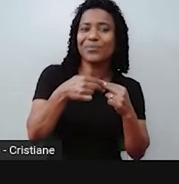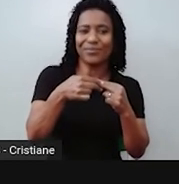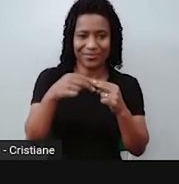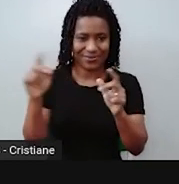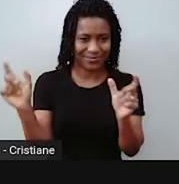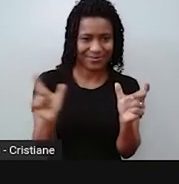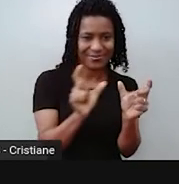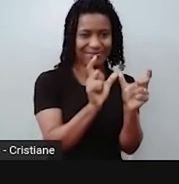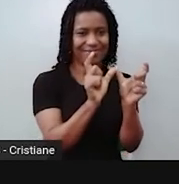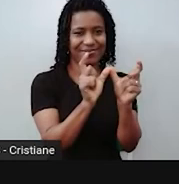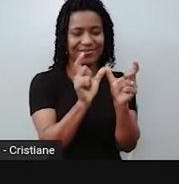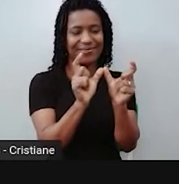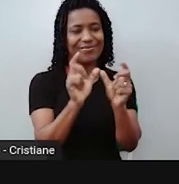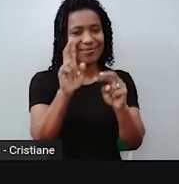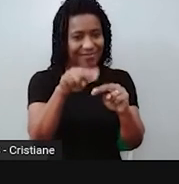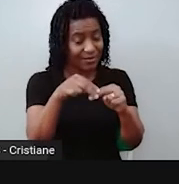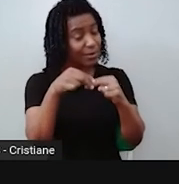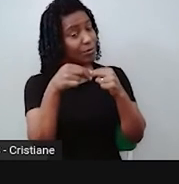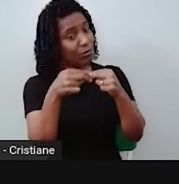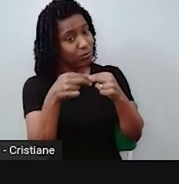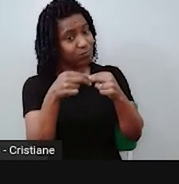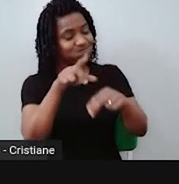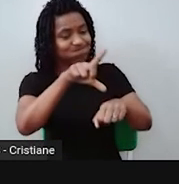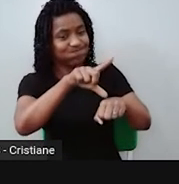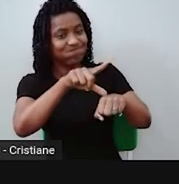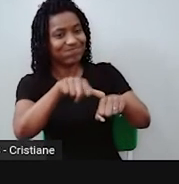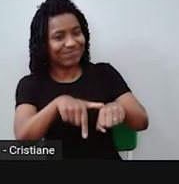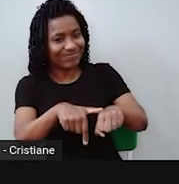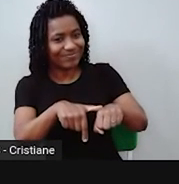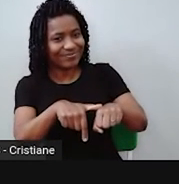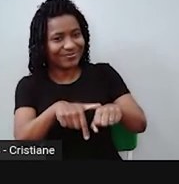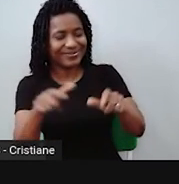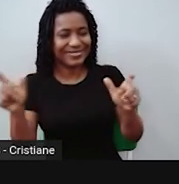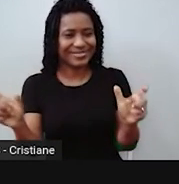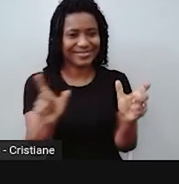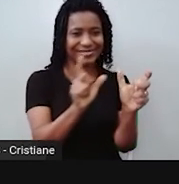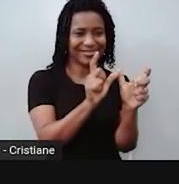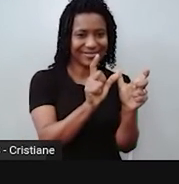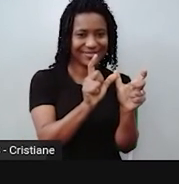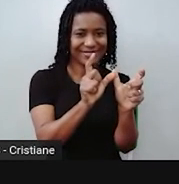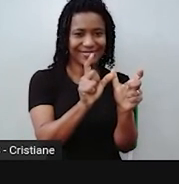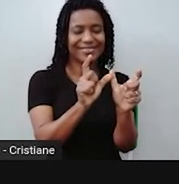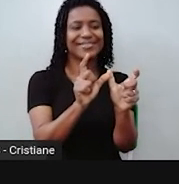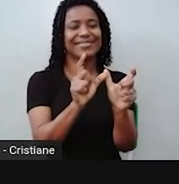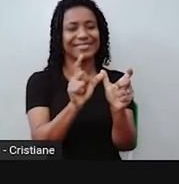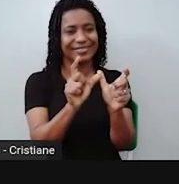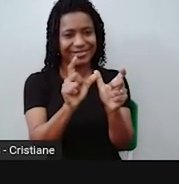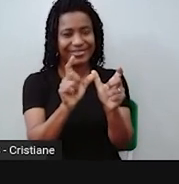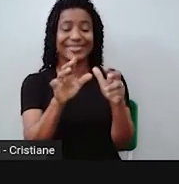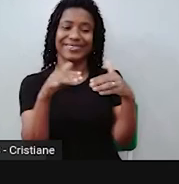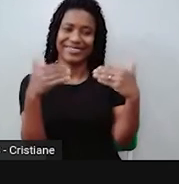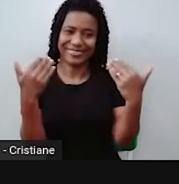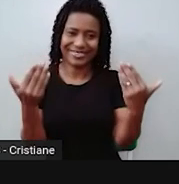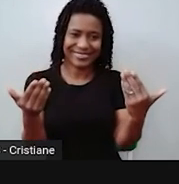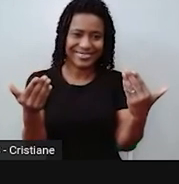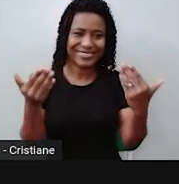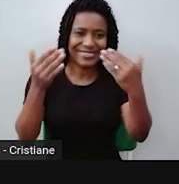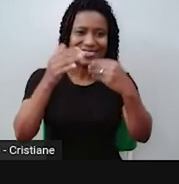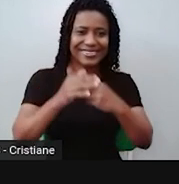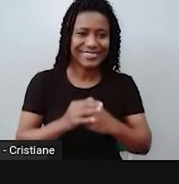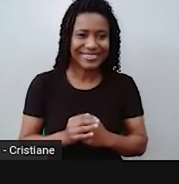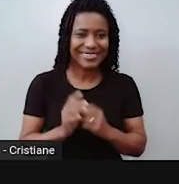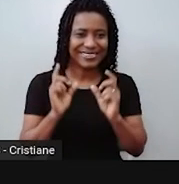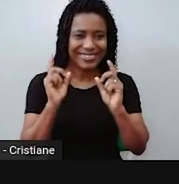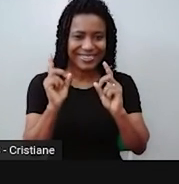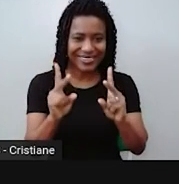se concluiu a ideia, neste caso, utilizando então, que em inglês é D. Ok, students,